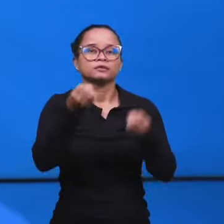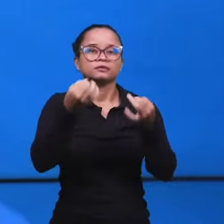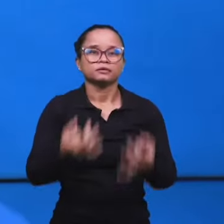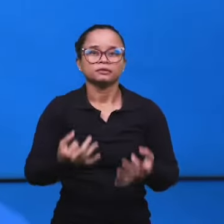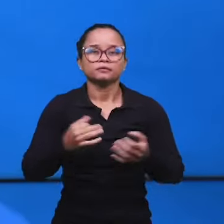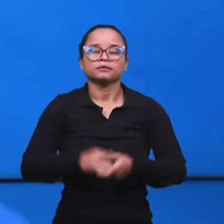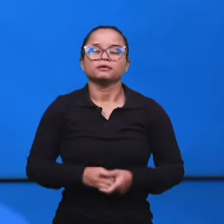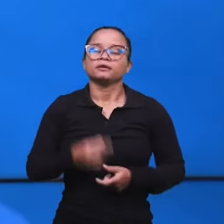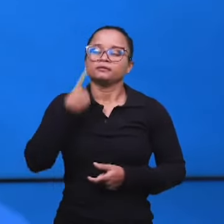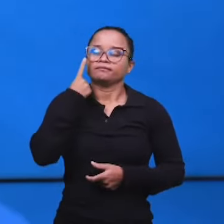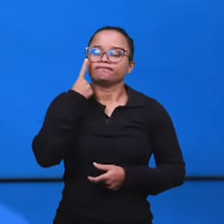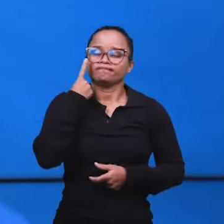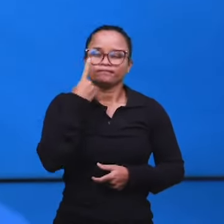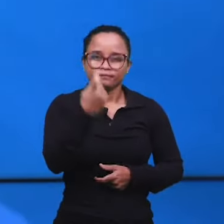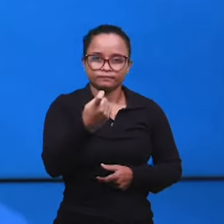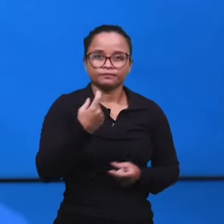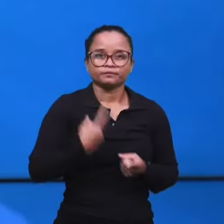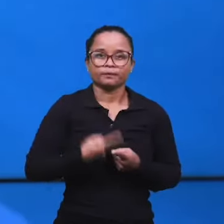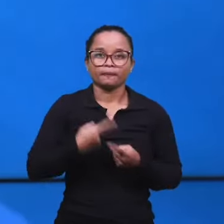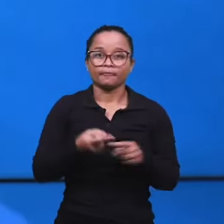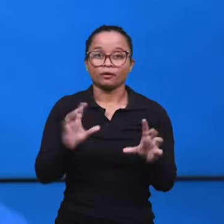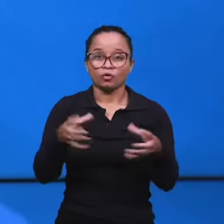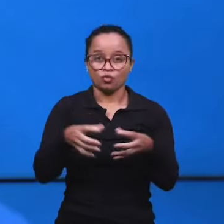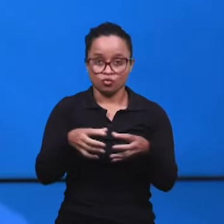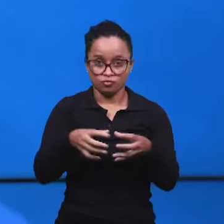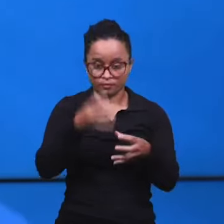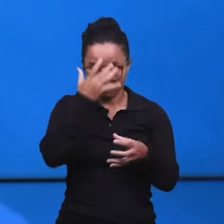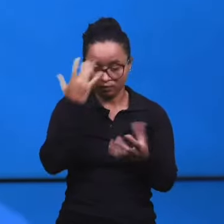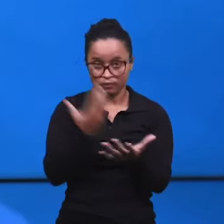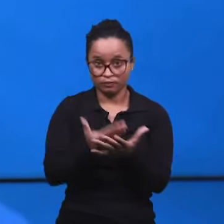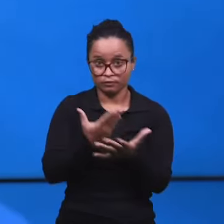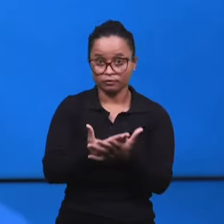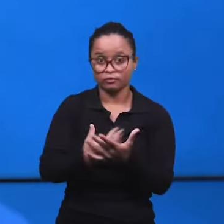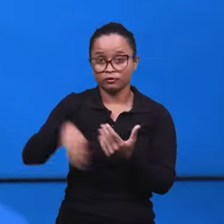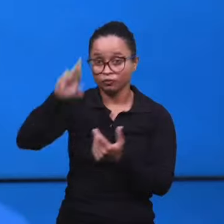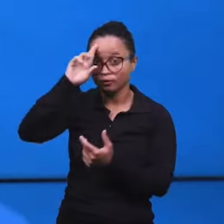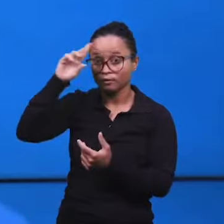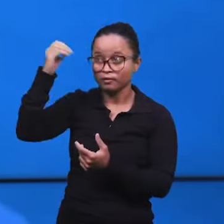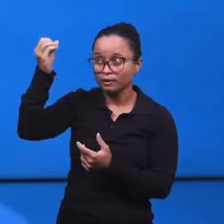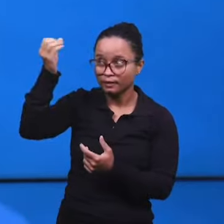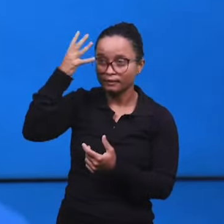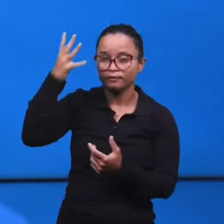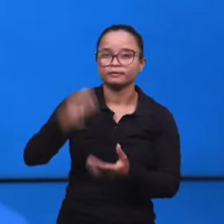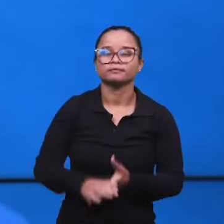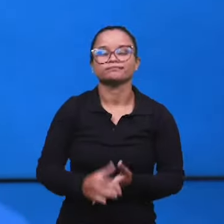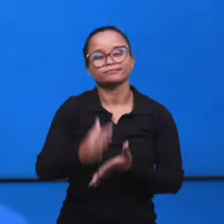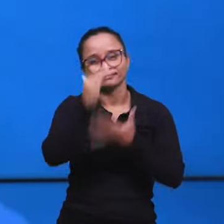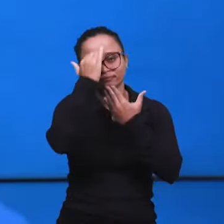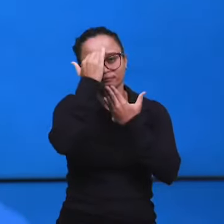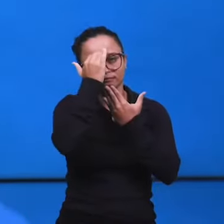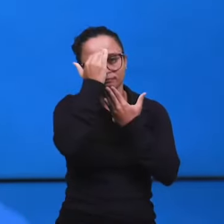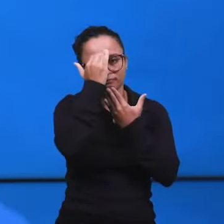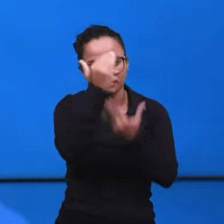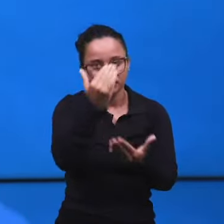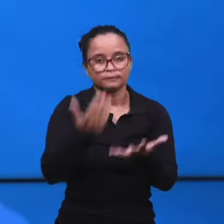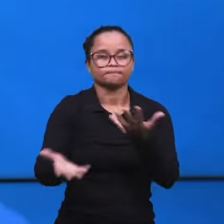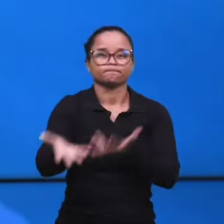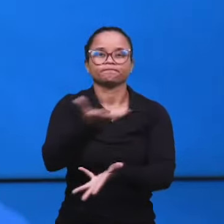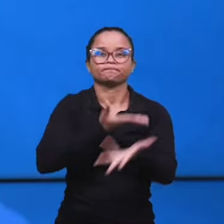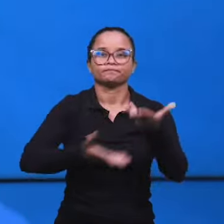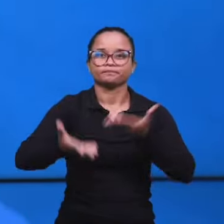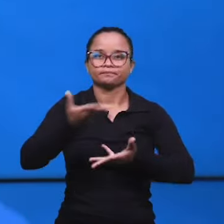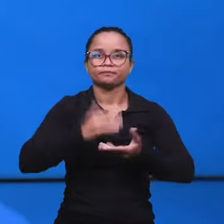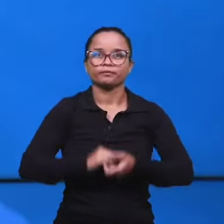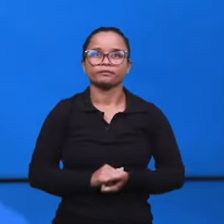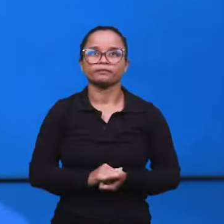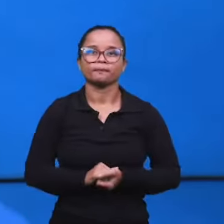coloca no vídeo. É muito interessante isso, porque o grupo estudando, o senhor então acrescenta as revelações. Obrigado, Raul Eston, pela